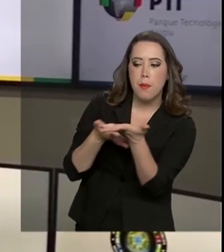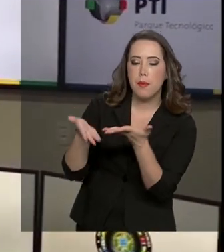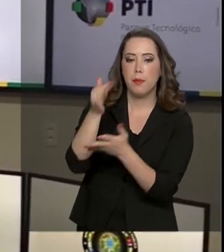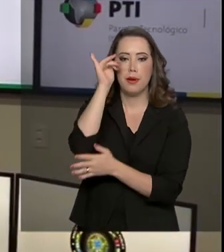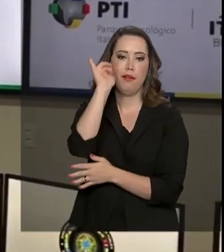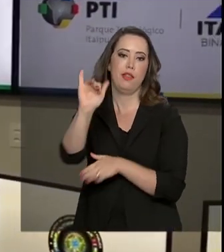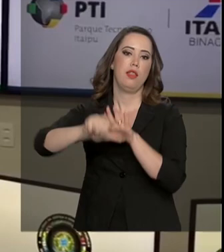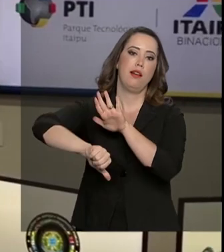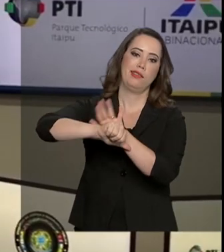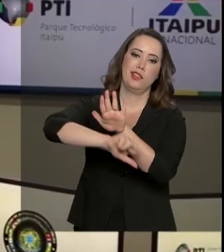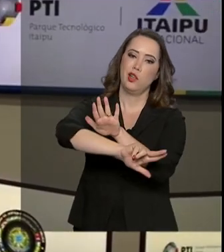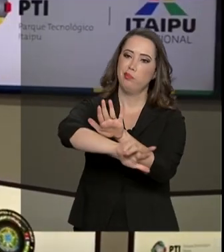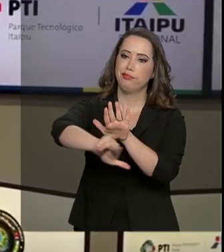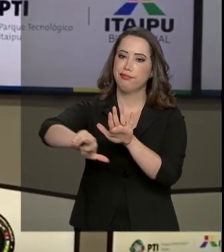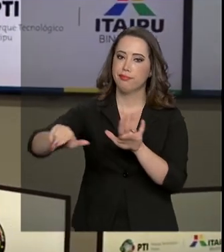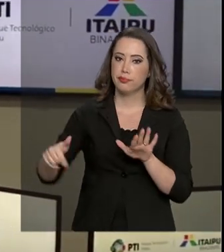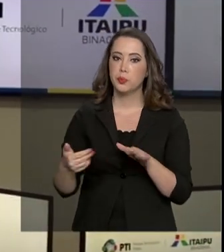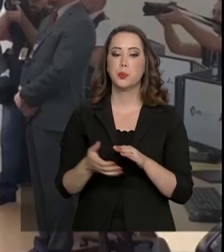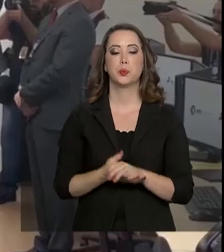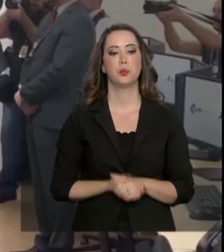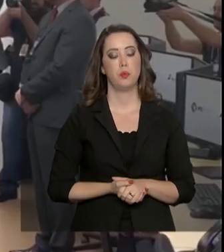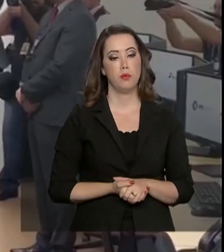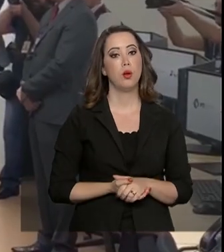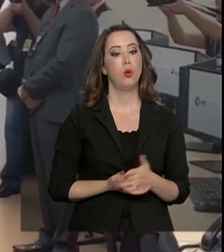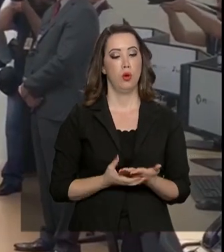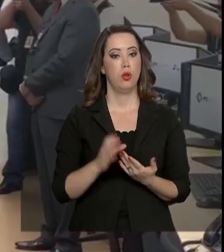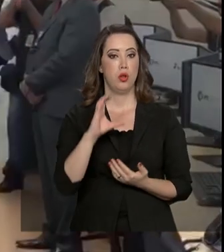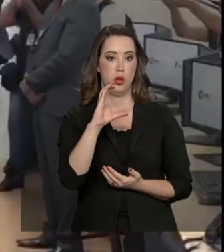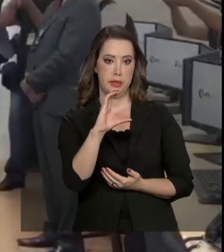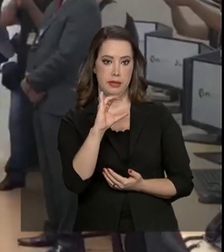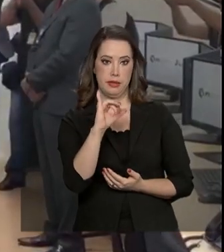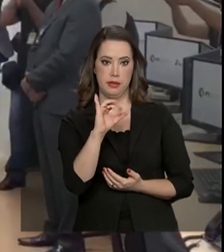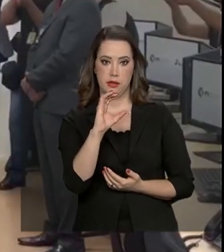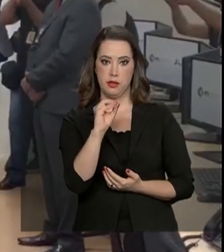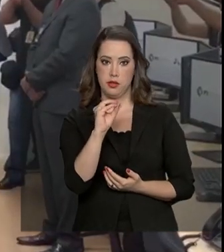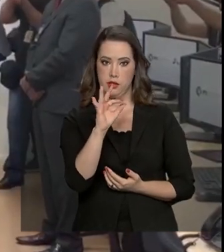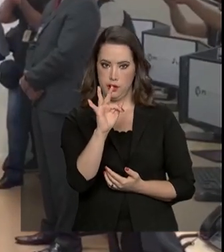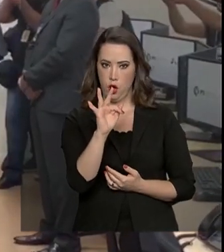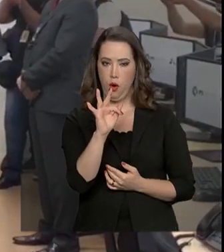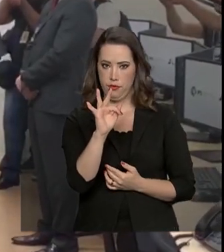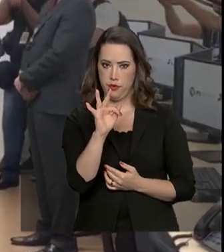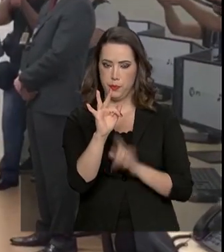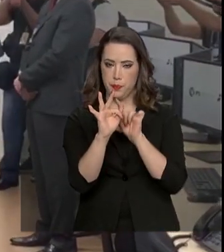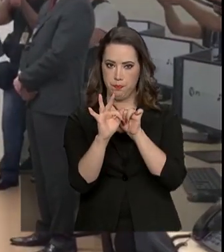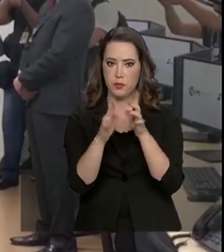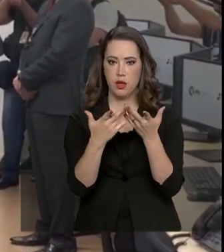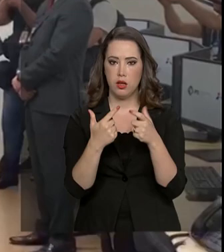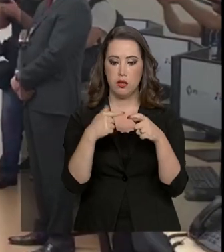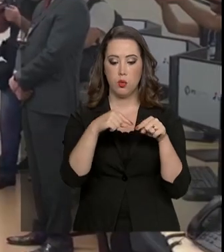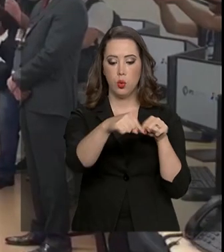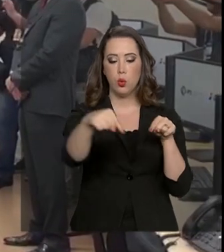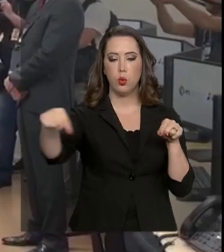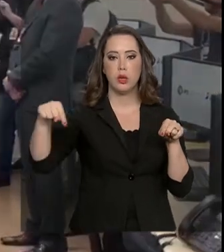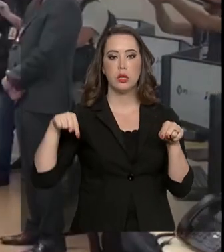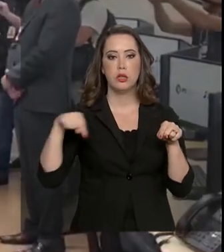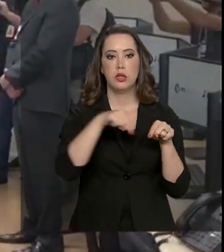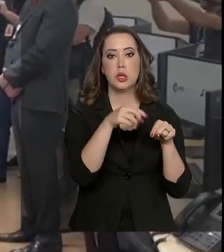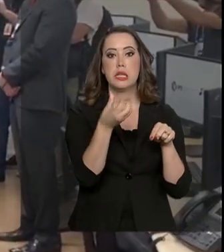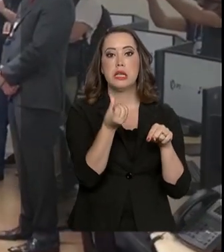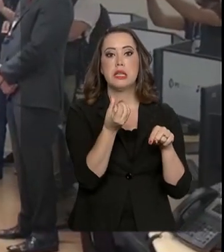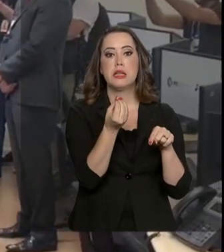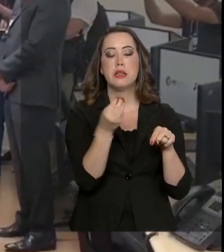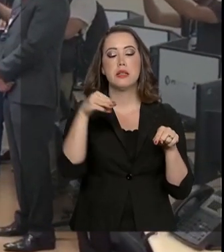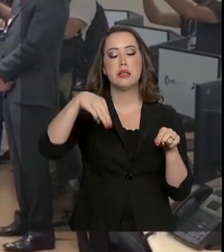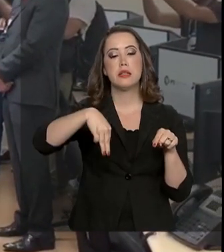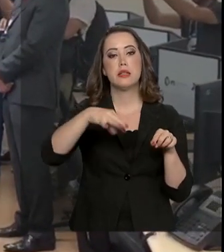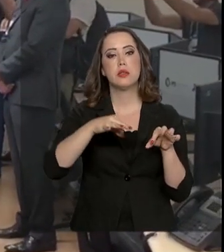contrabando o tráfico de drogas e armas. O CIOF vai funcionar em uma área de 600 metros quadrados no